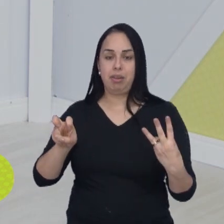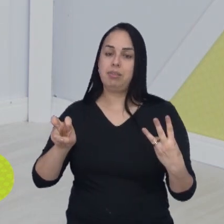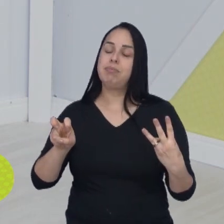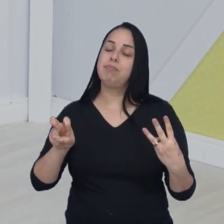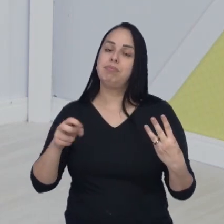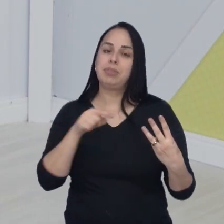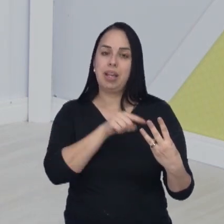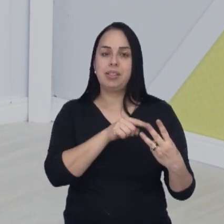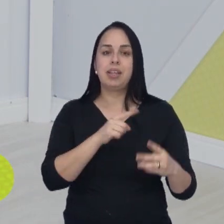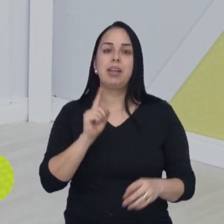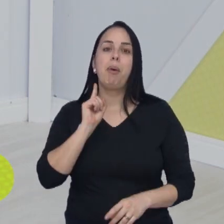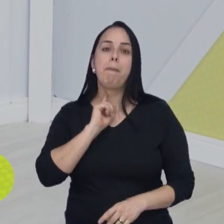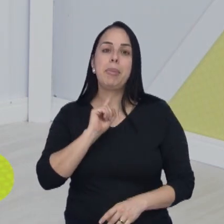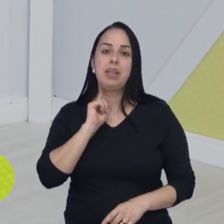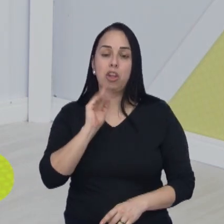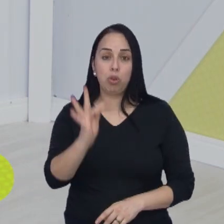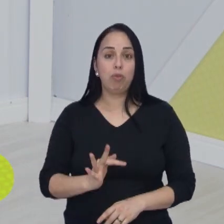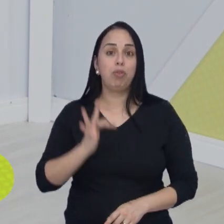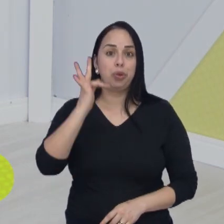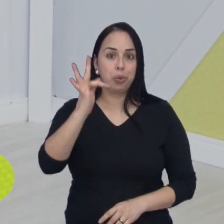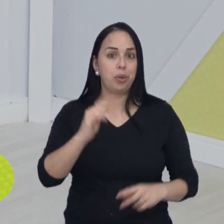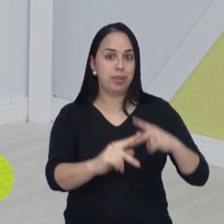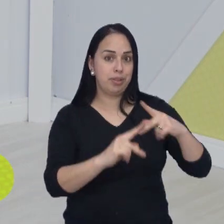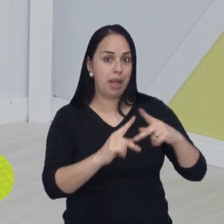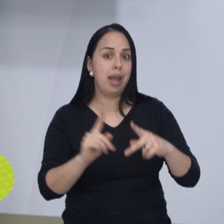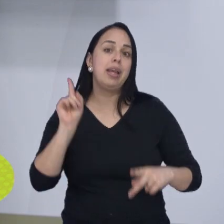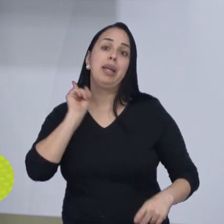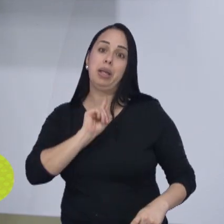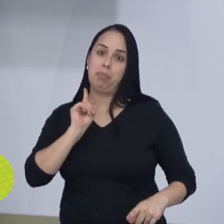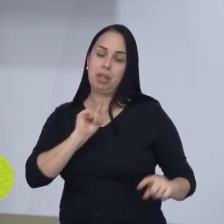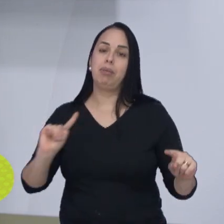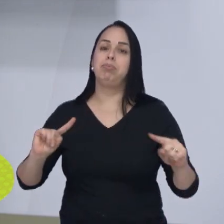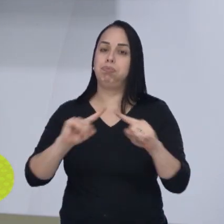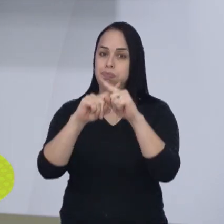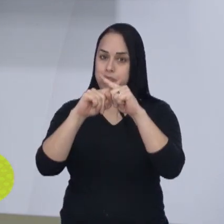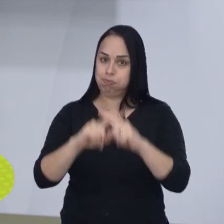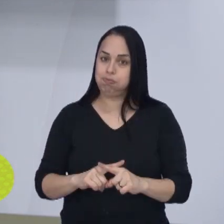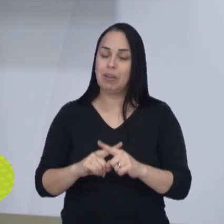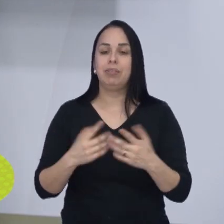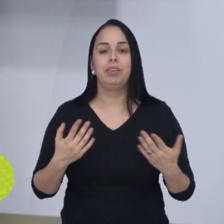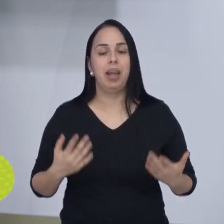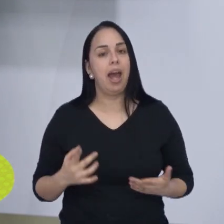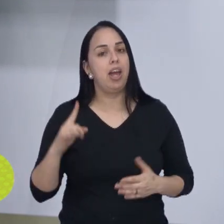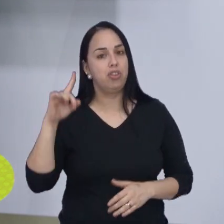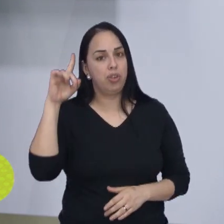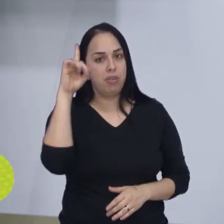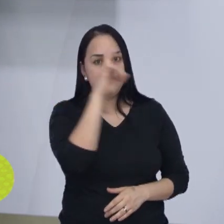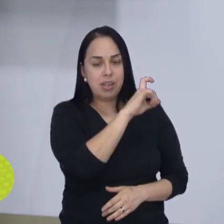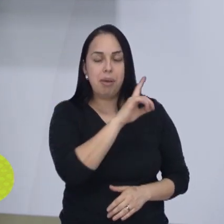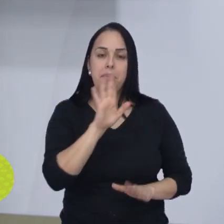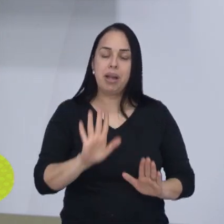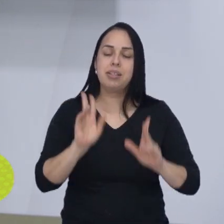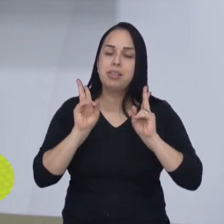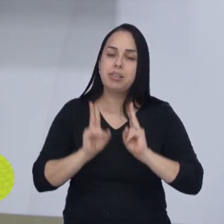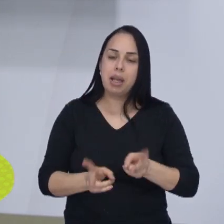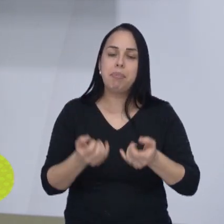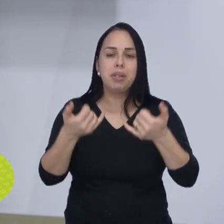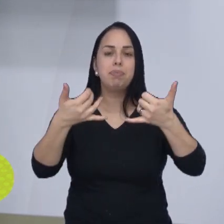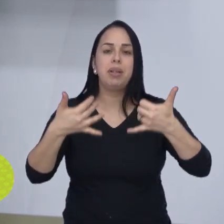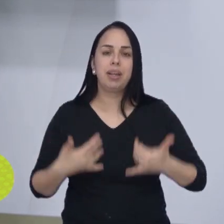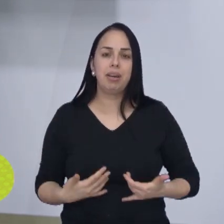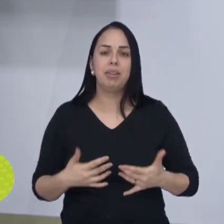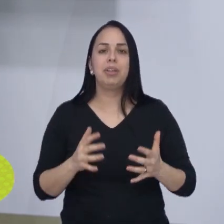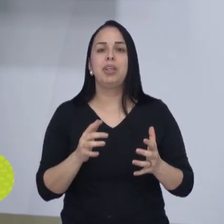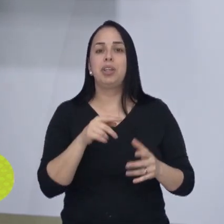Minas. O Minas, é o próximo adversário do São José, Bruno. É, um adversário complicado, mas o São José, como a gente vem falando, é um bom time